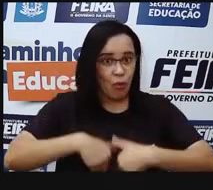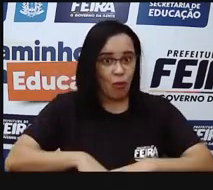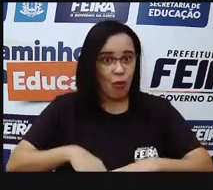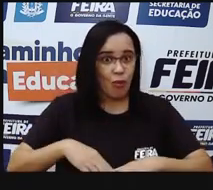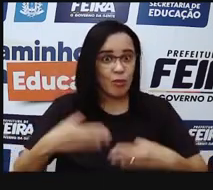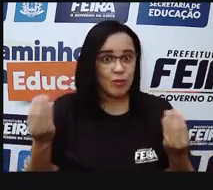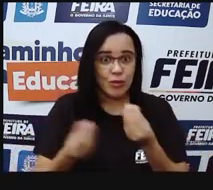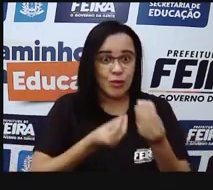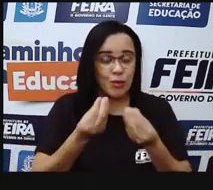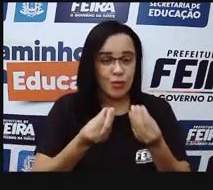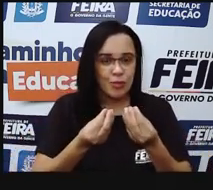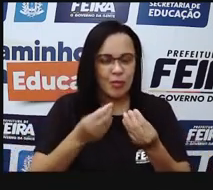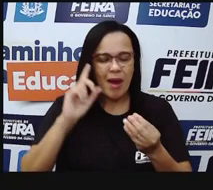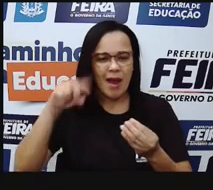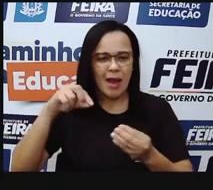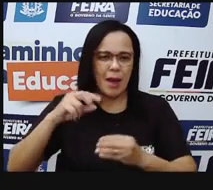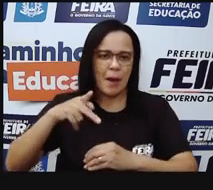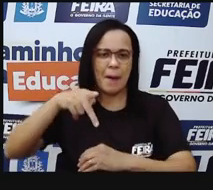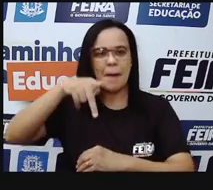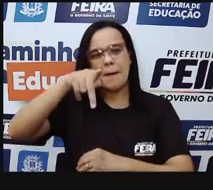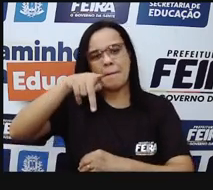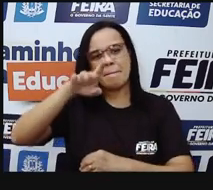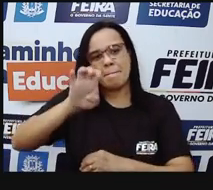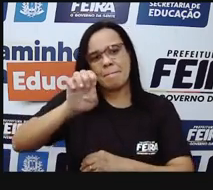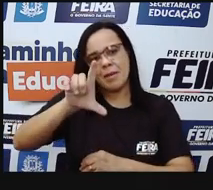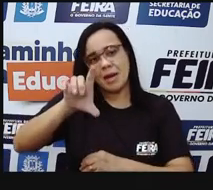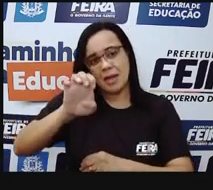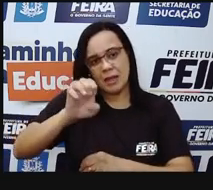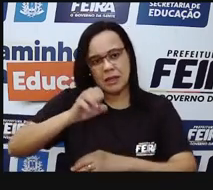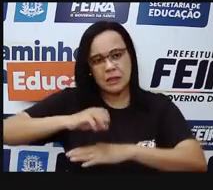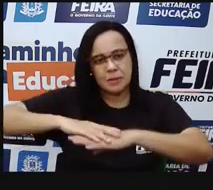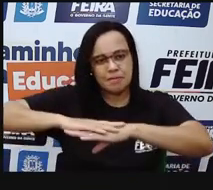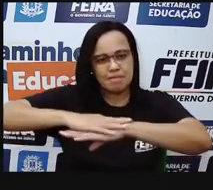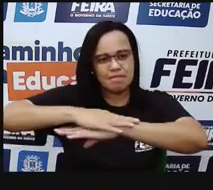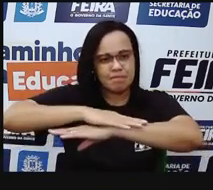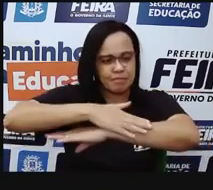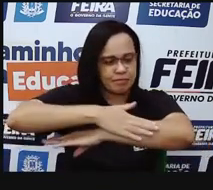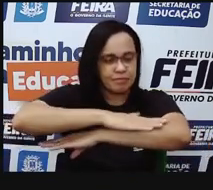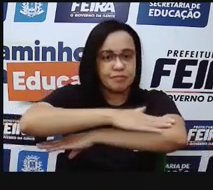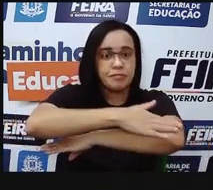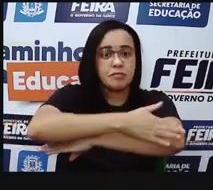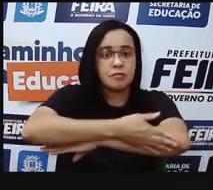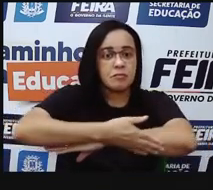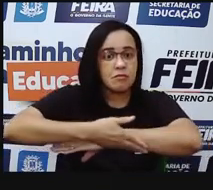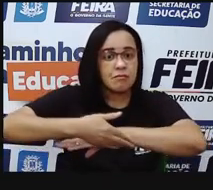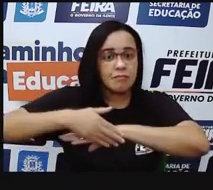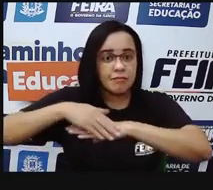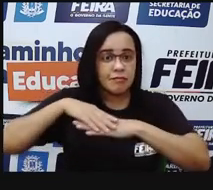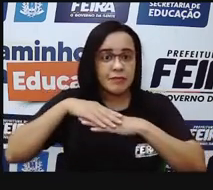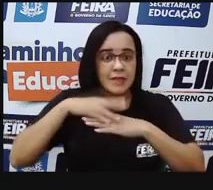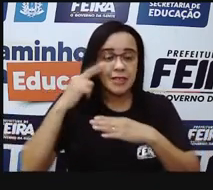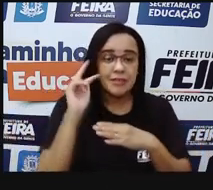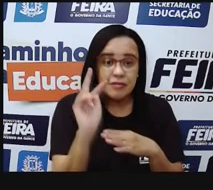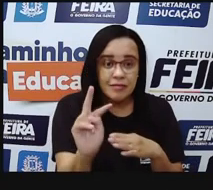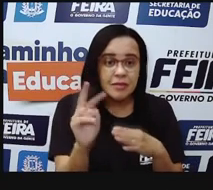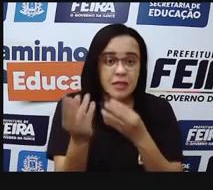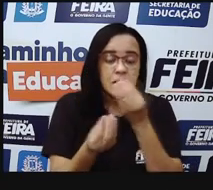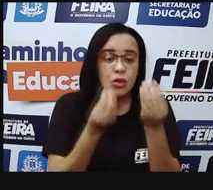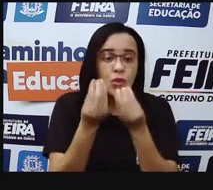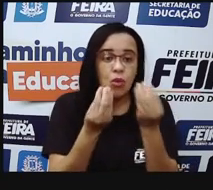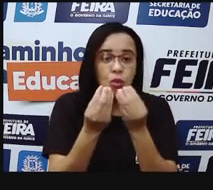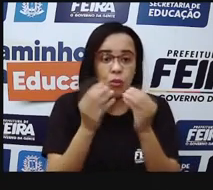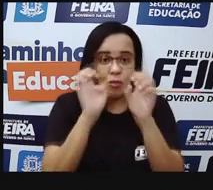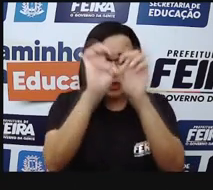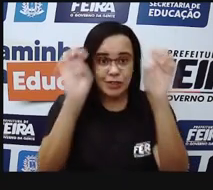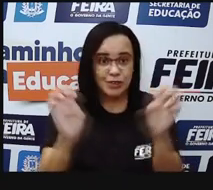corpo é a nossa pele. E a própria pele, sim, sim, sim. E a gente vai ver algumas estruturas que formam